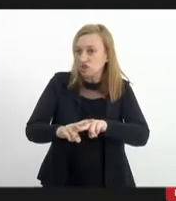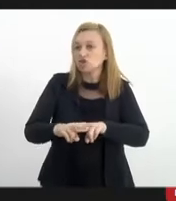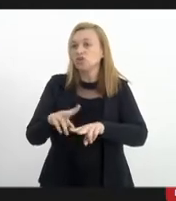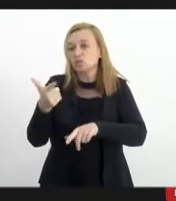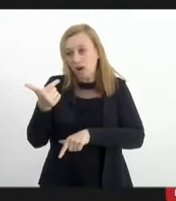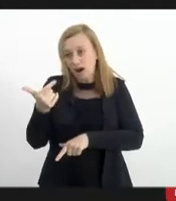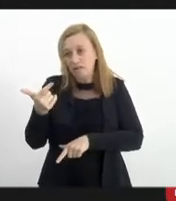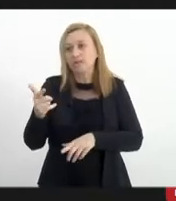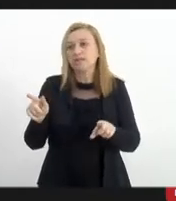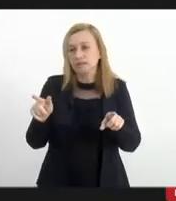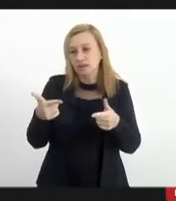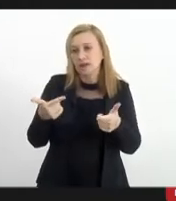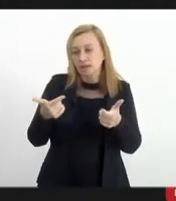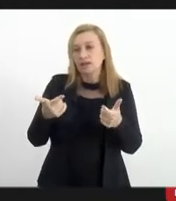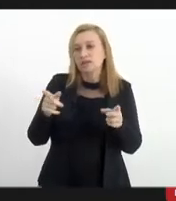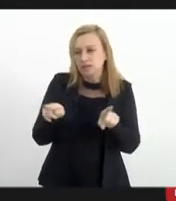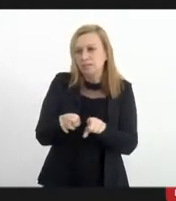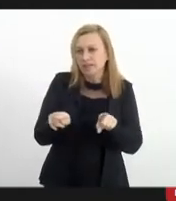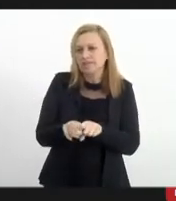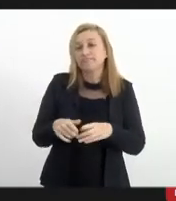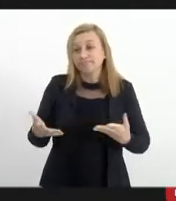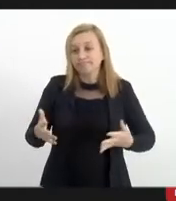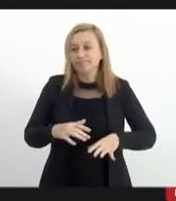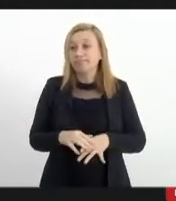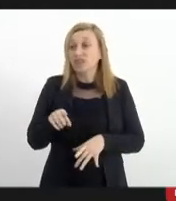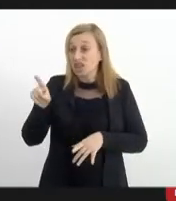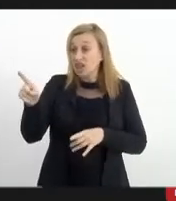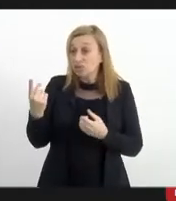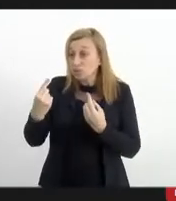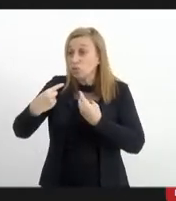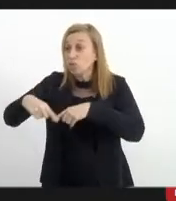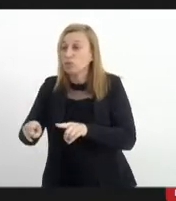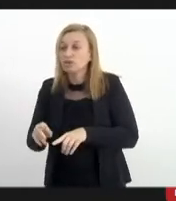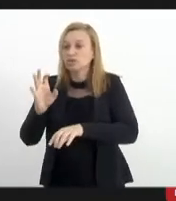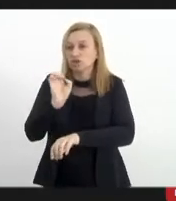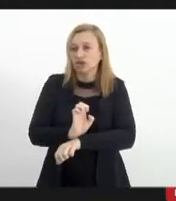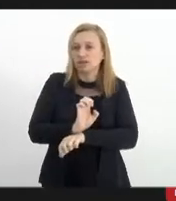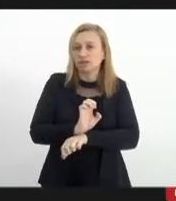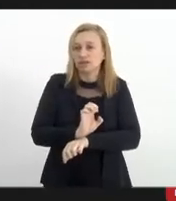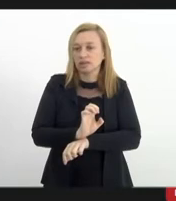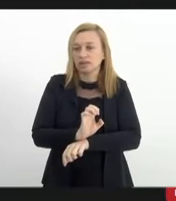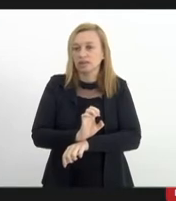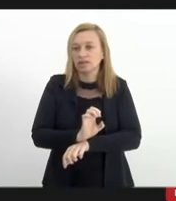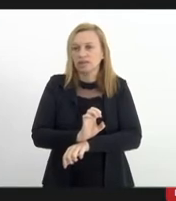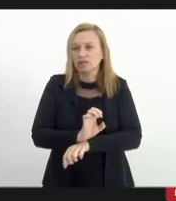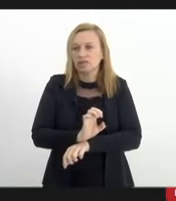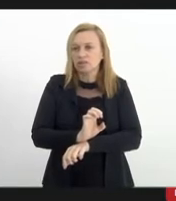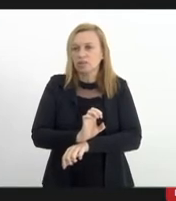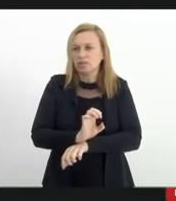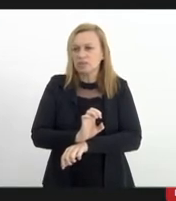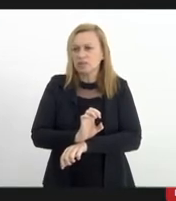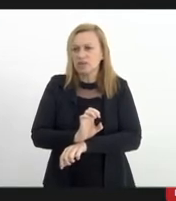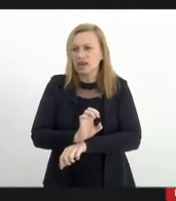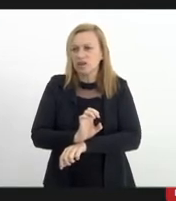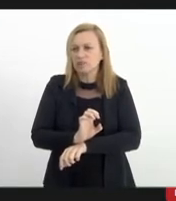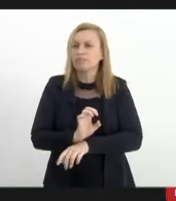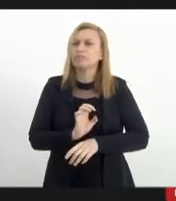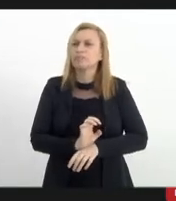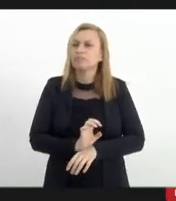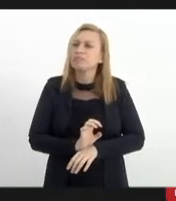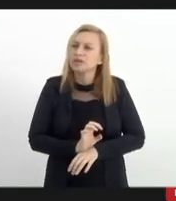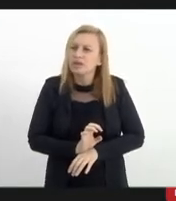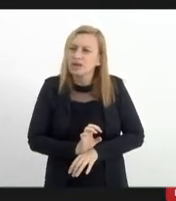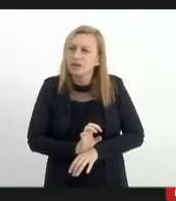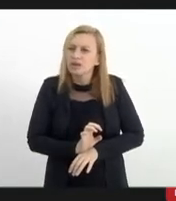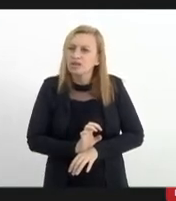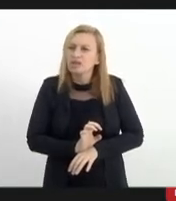O fato é que eles resistiram. O fato é que eles agiram contra o Estado. o que implica dizer que não fosse a